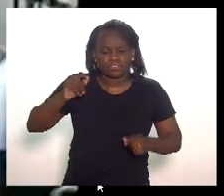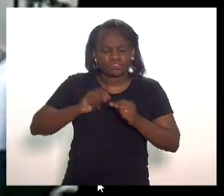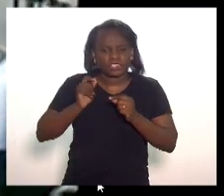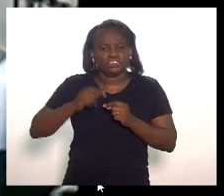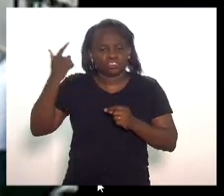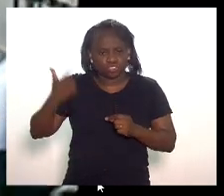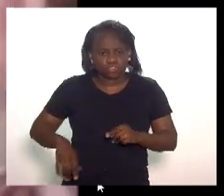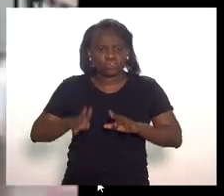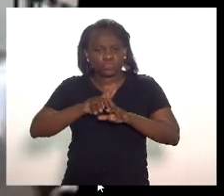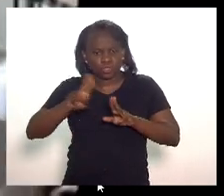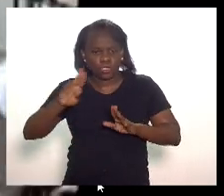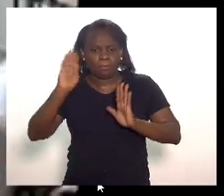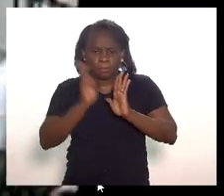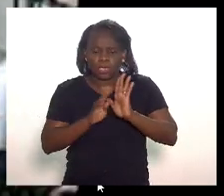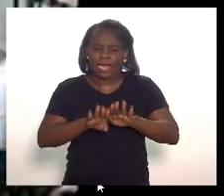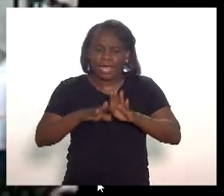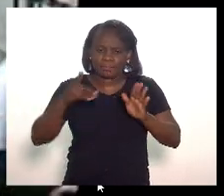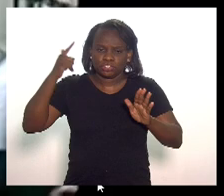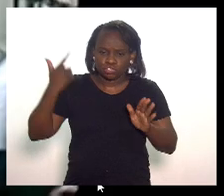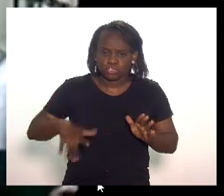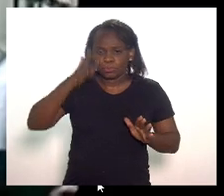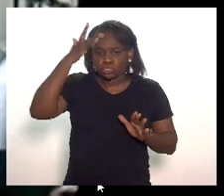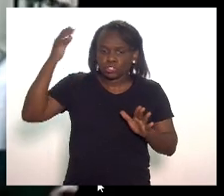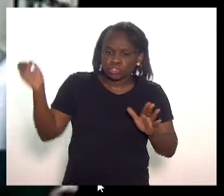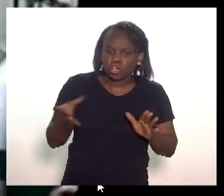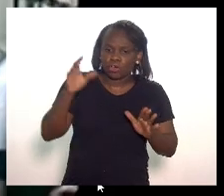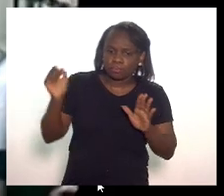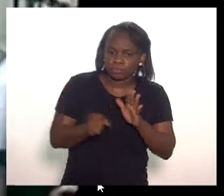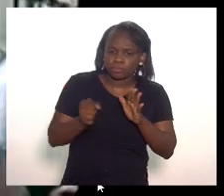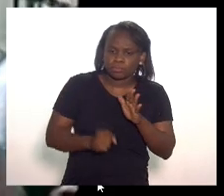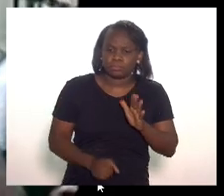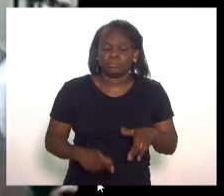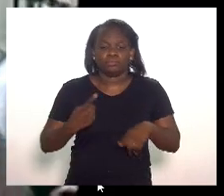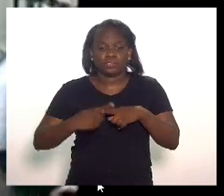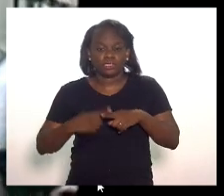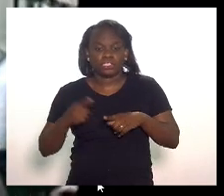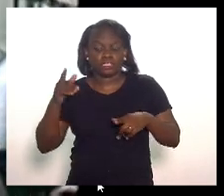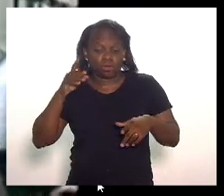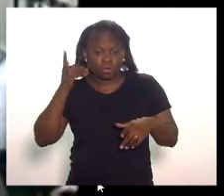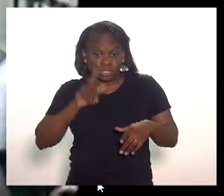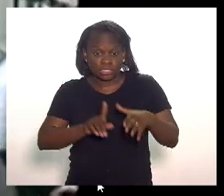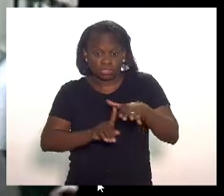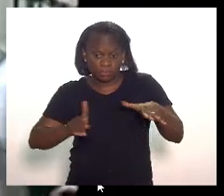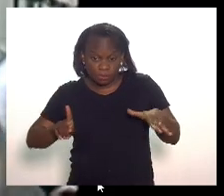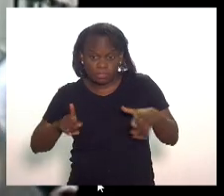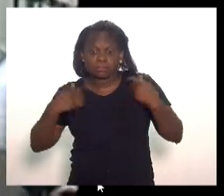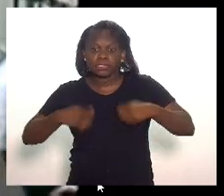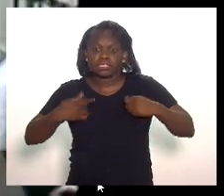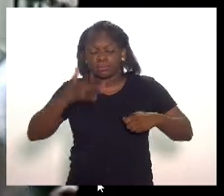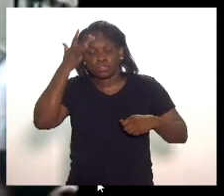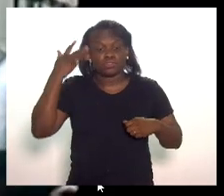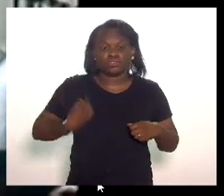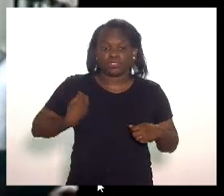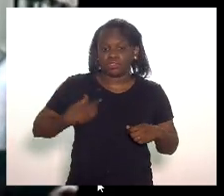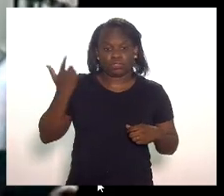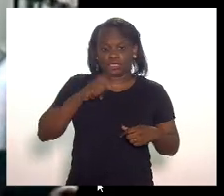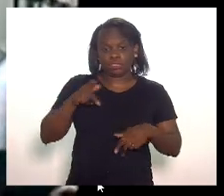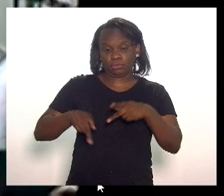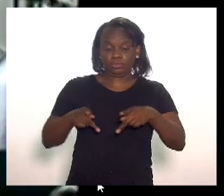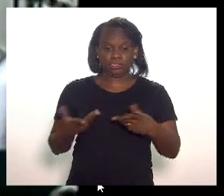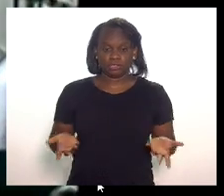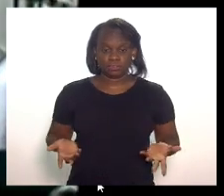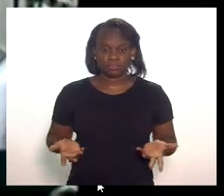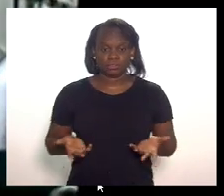reabertura do cadastro que possa incorporar novas pessoas para garantir o isolamento social tem que garantir condições de vida para a população